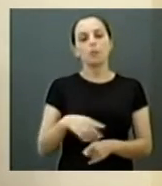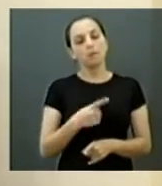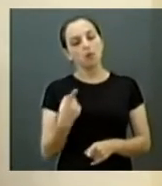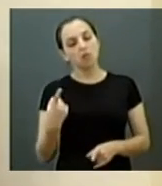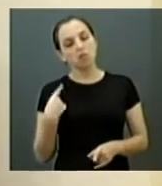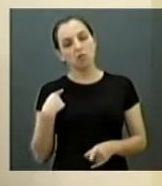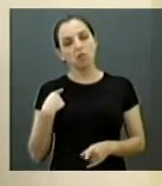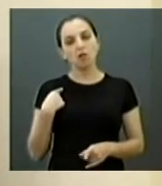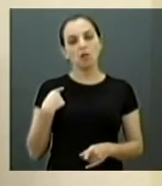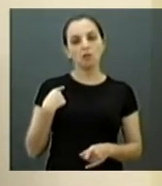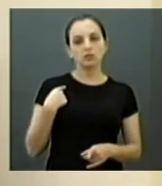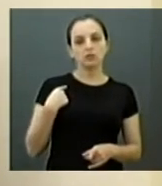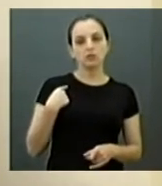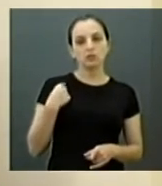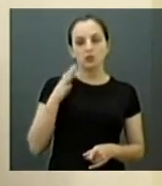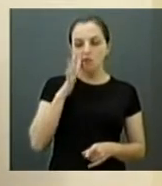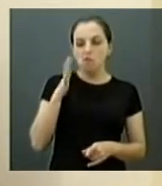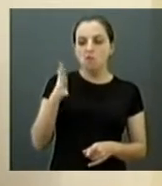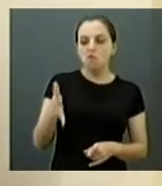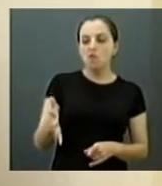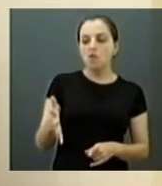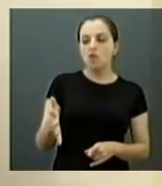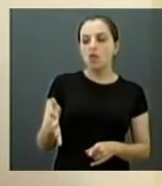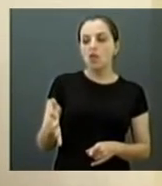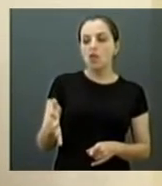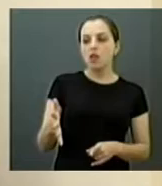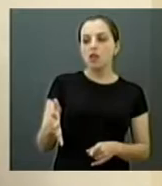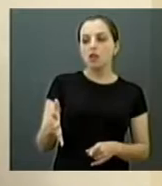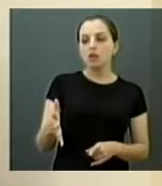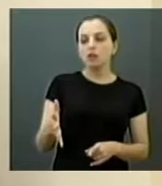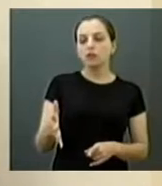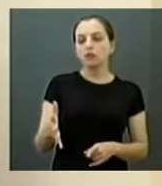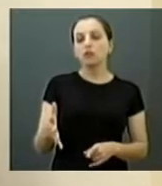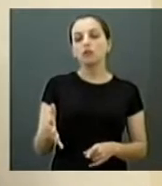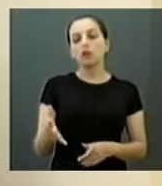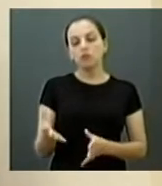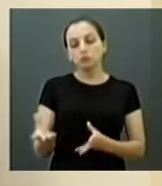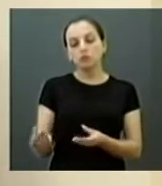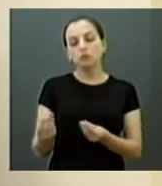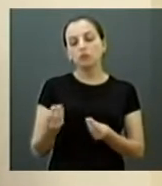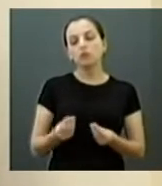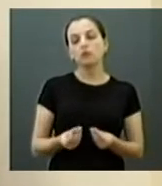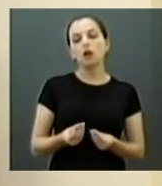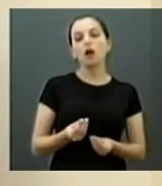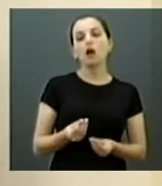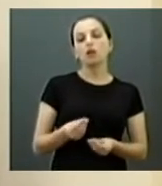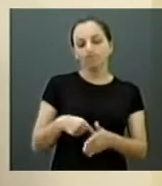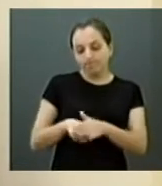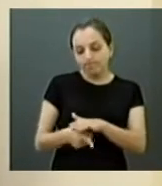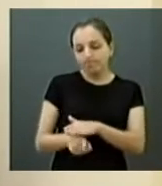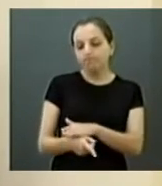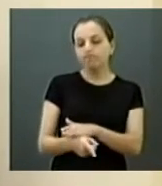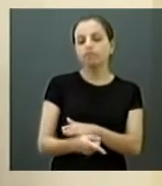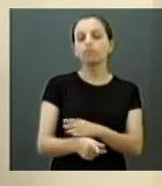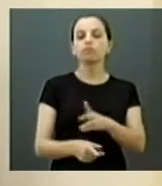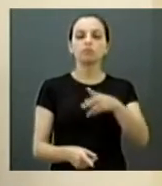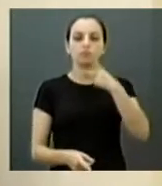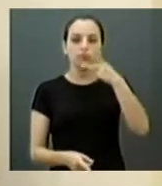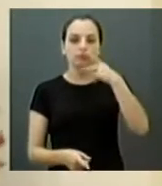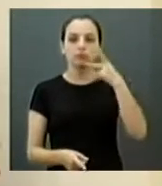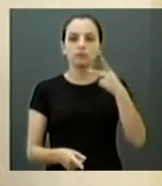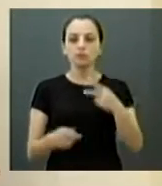cair no denuncismo vazio. Então, assim, buscar ter fundamento para poder proceder para eventual